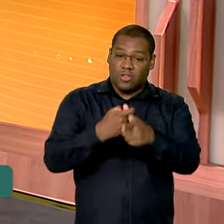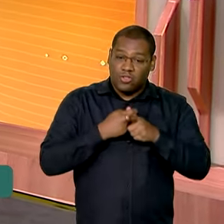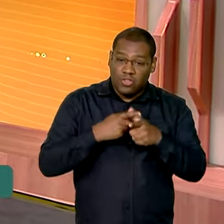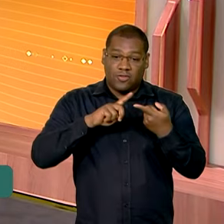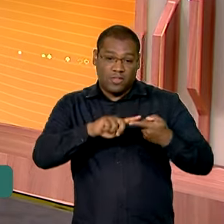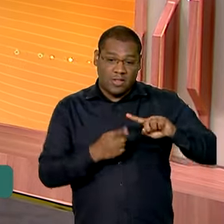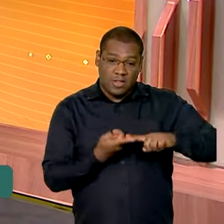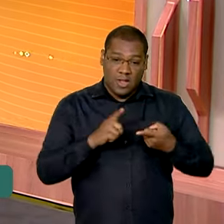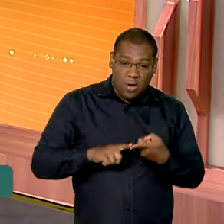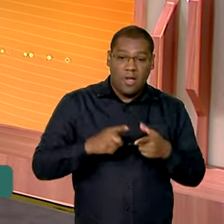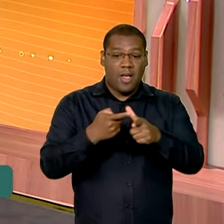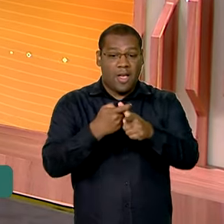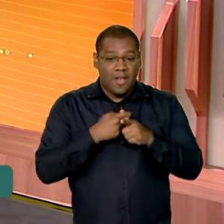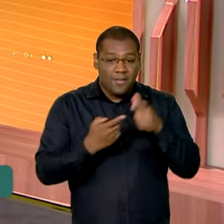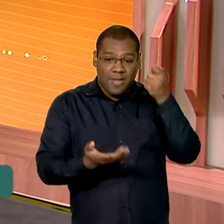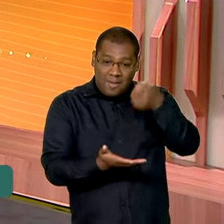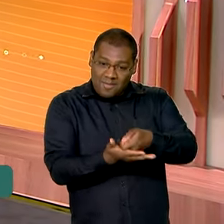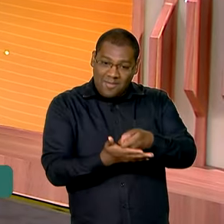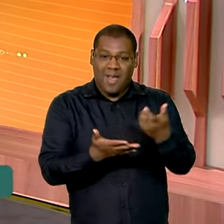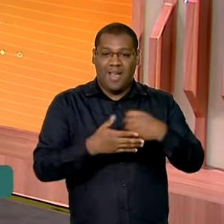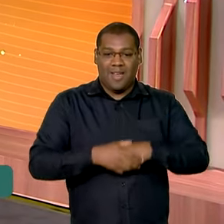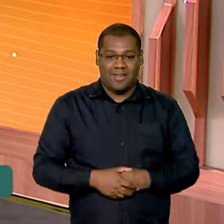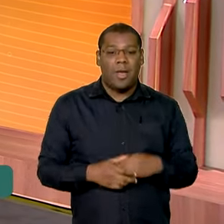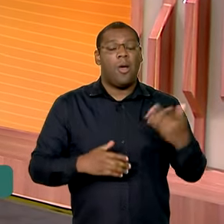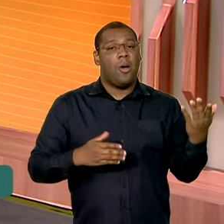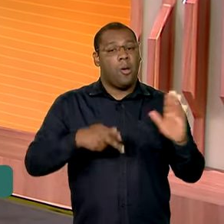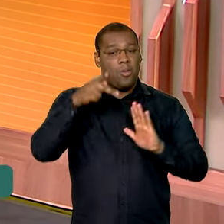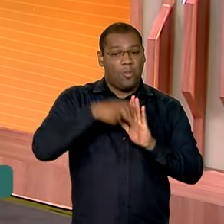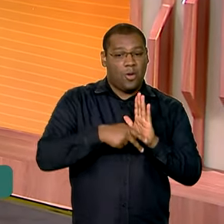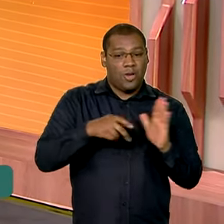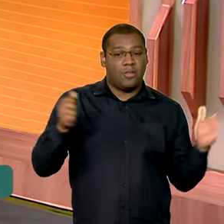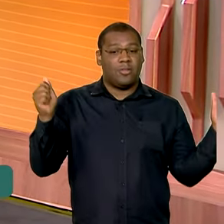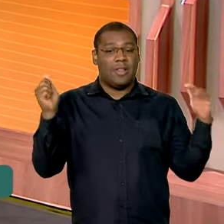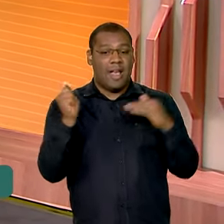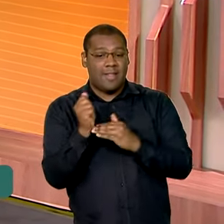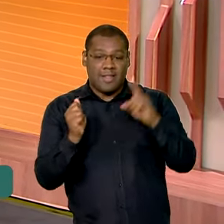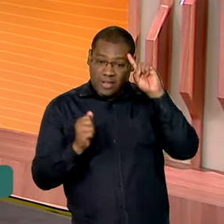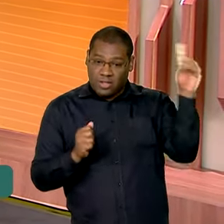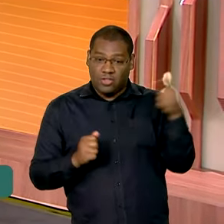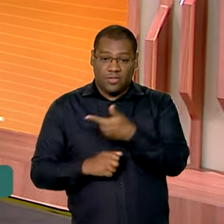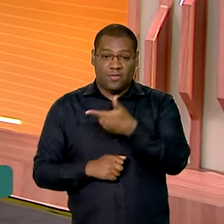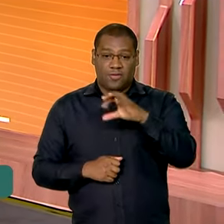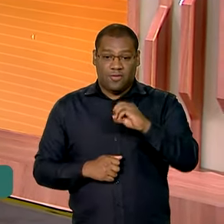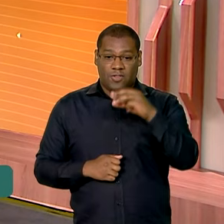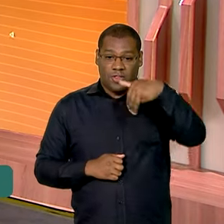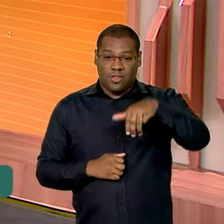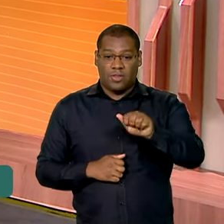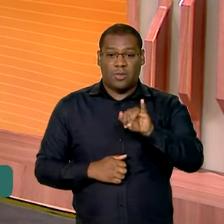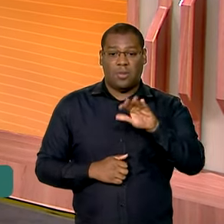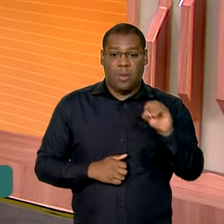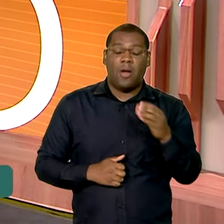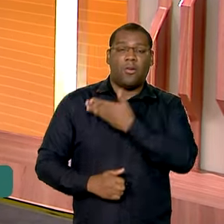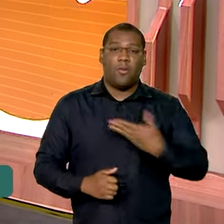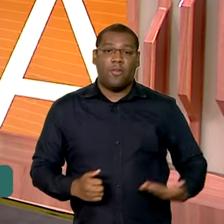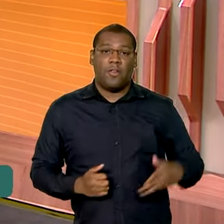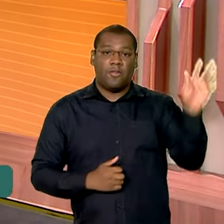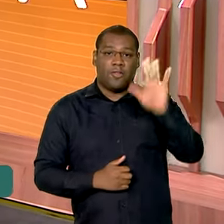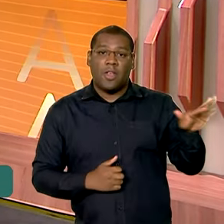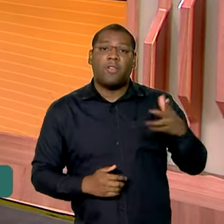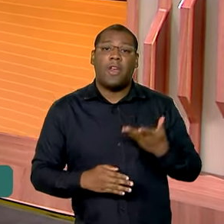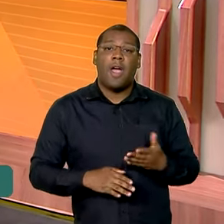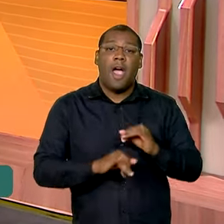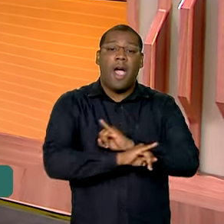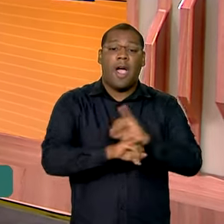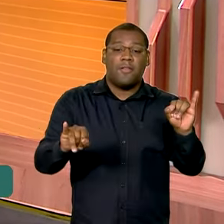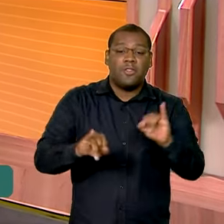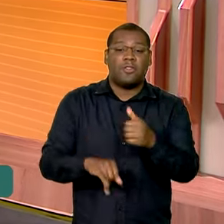atrasadas. O programa vai até o dia 20 de maio. De acordo com o governo federal, cerca de 14 milhões de pessoas já foram